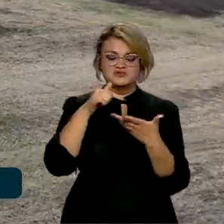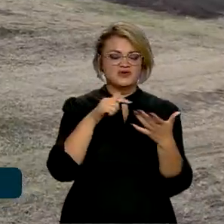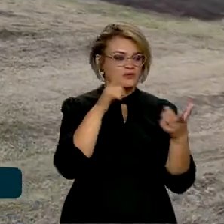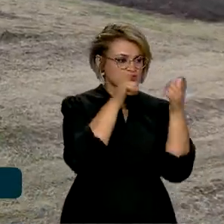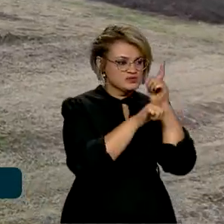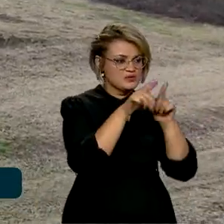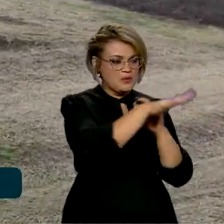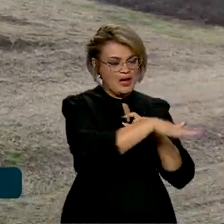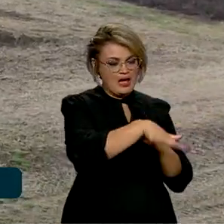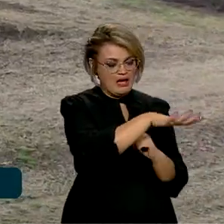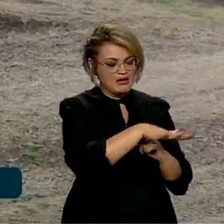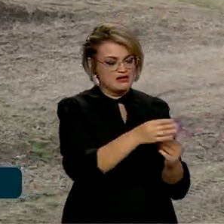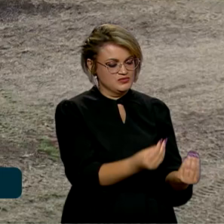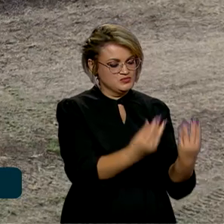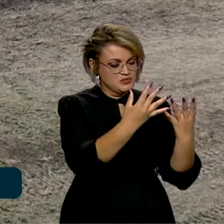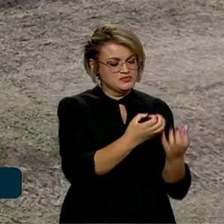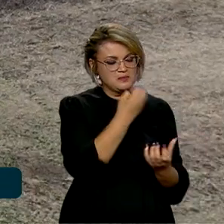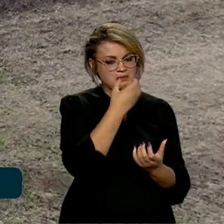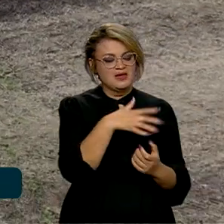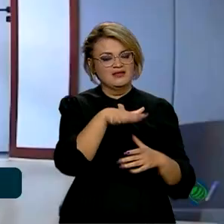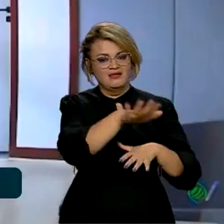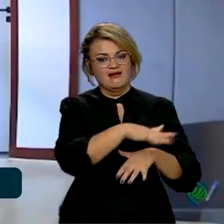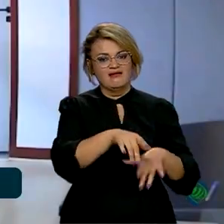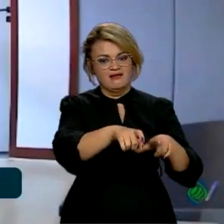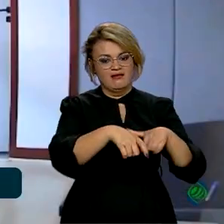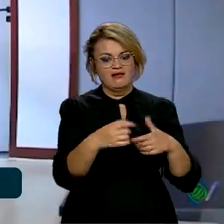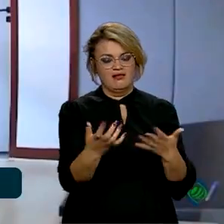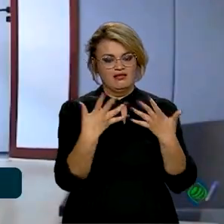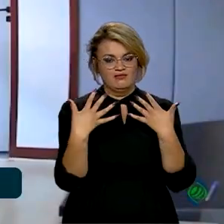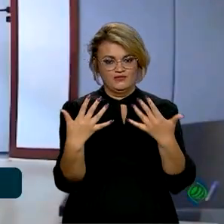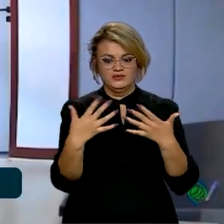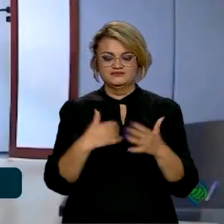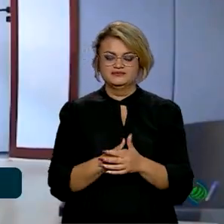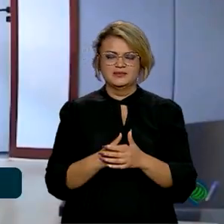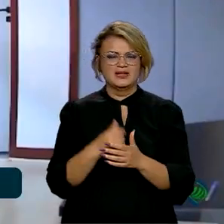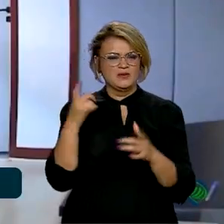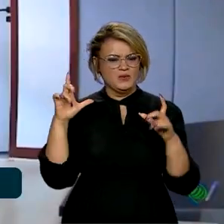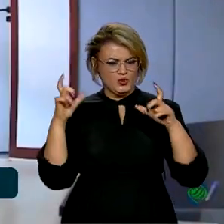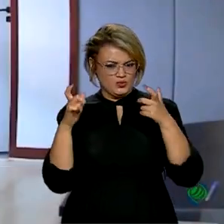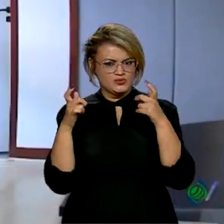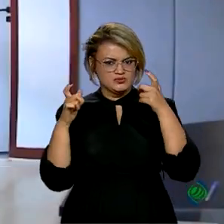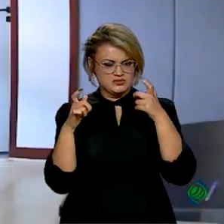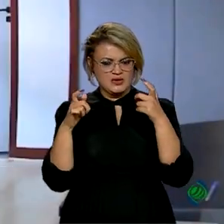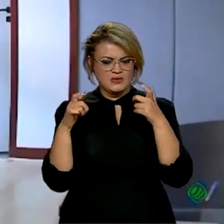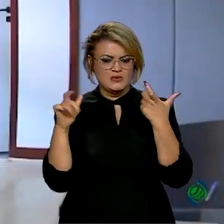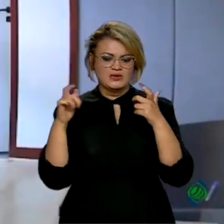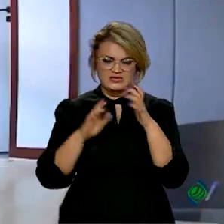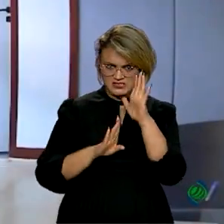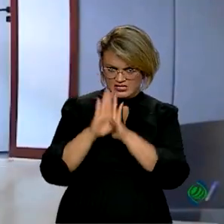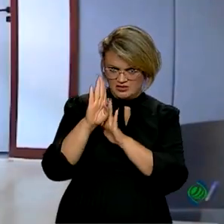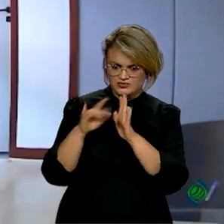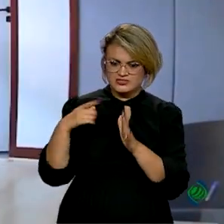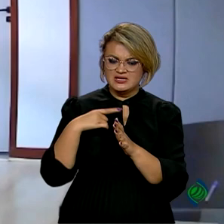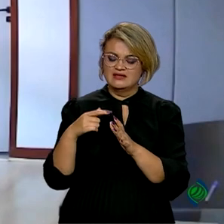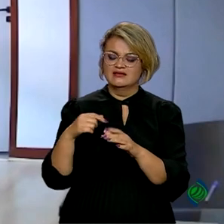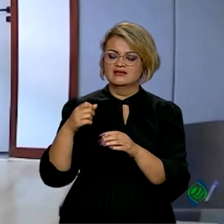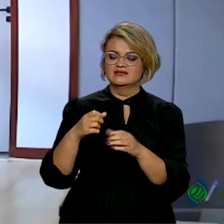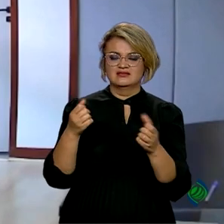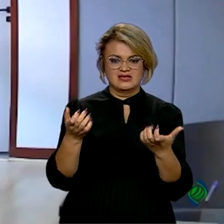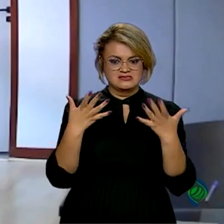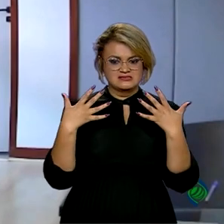diária e de produtividade das lavouras. Para se ter uma ideia do tamanho deste recorde na safra